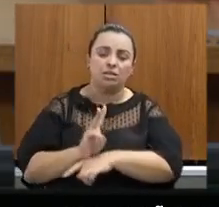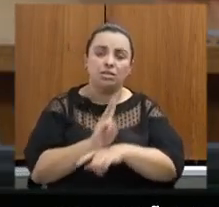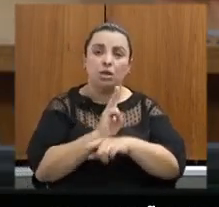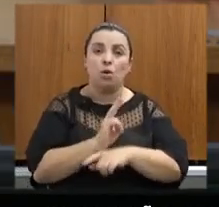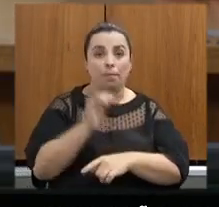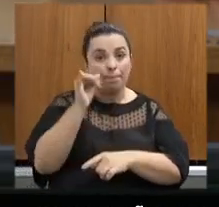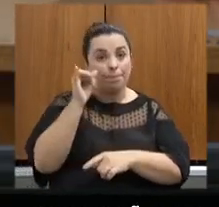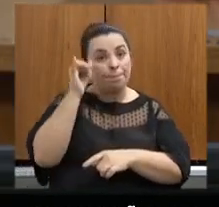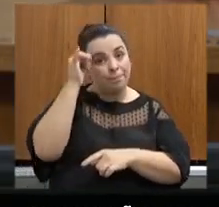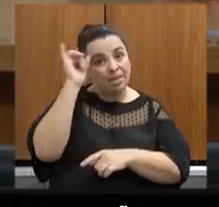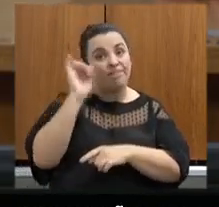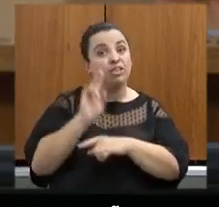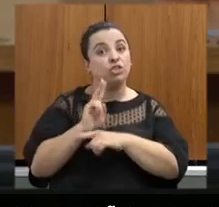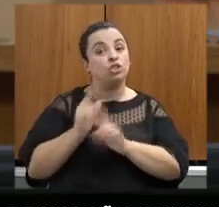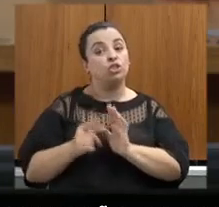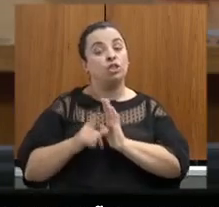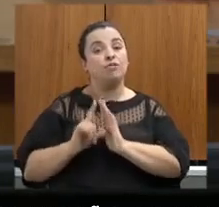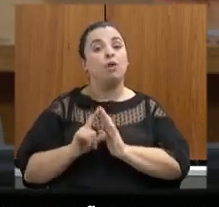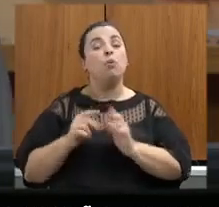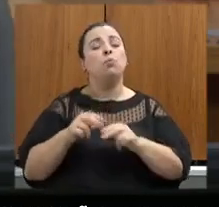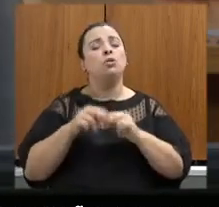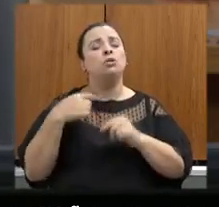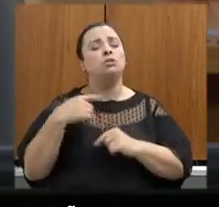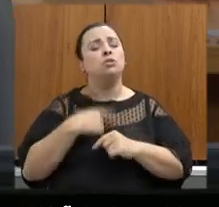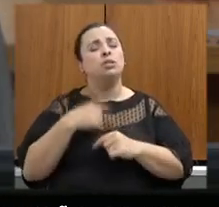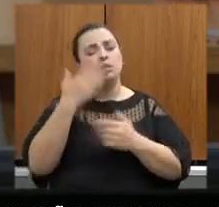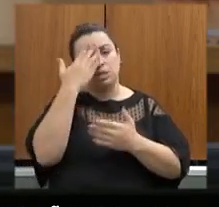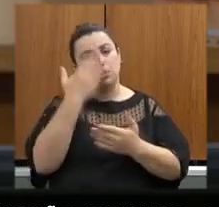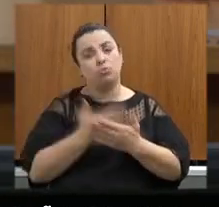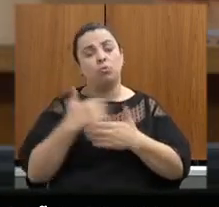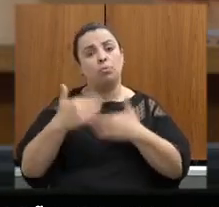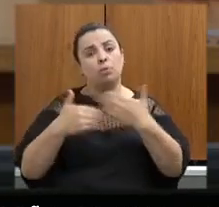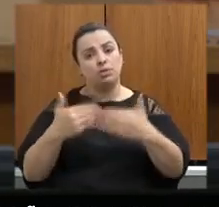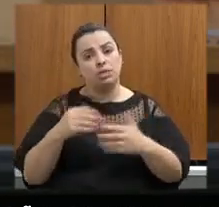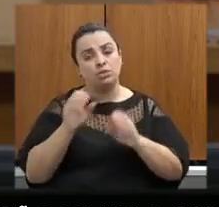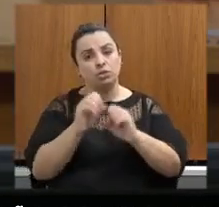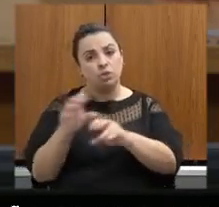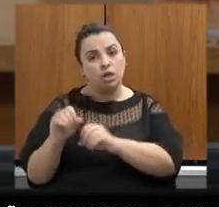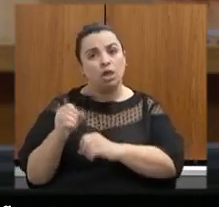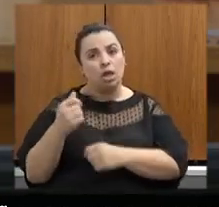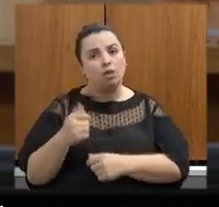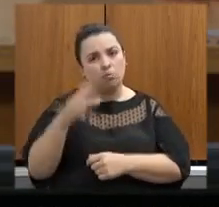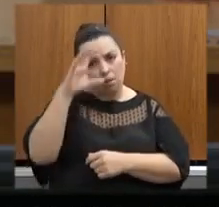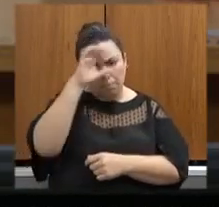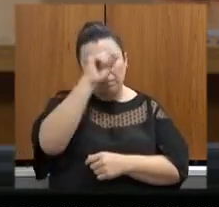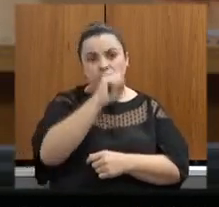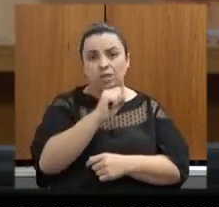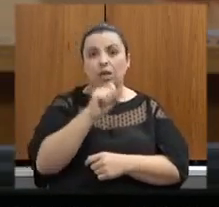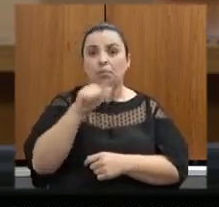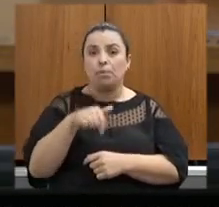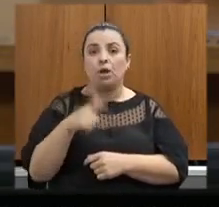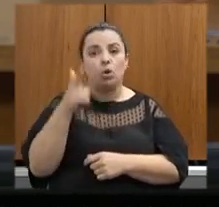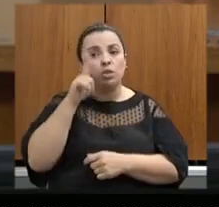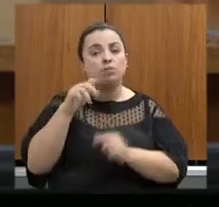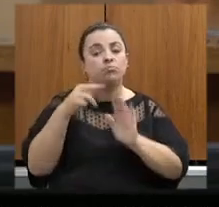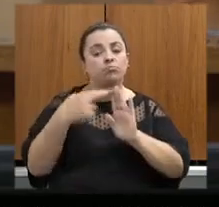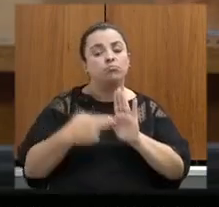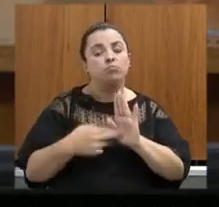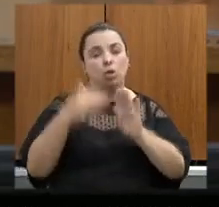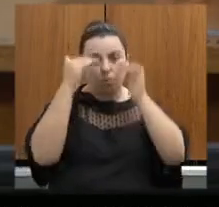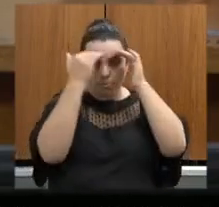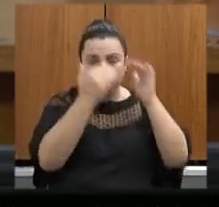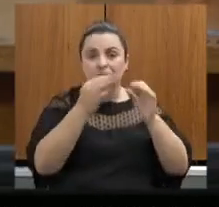também no processo de educação para regularização em que pese sabermos que não há